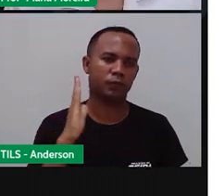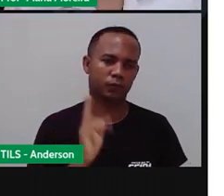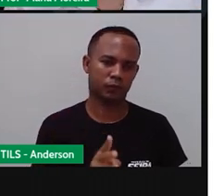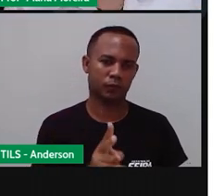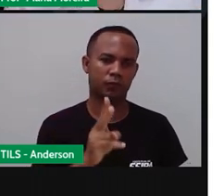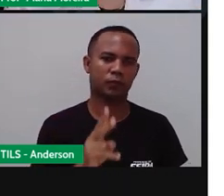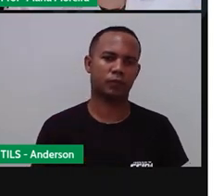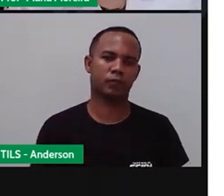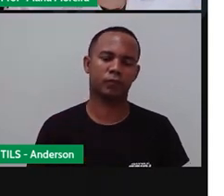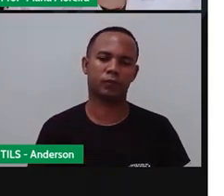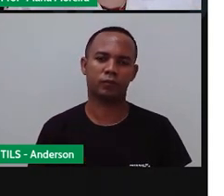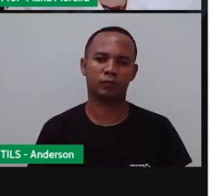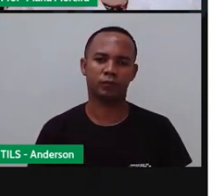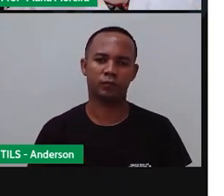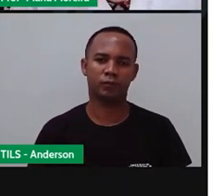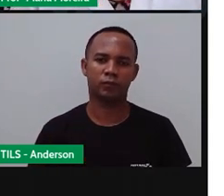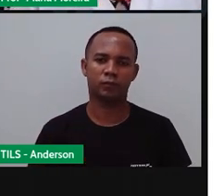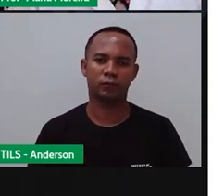outra vez.